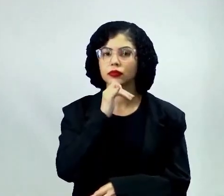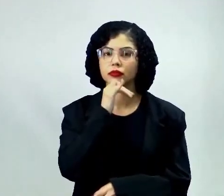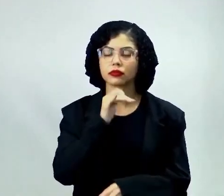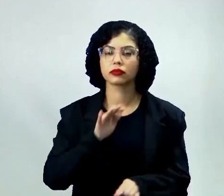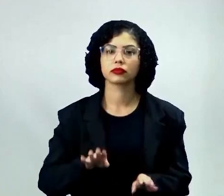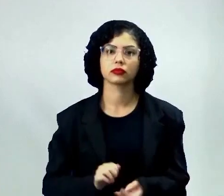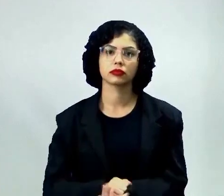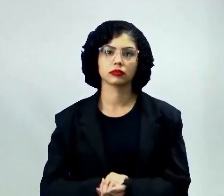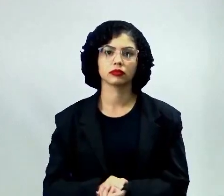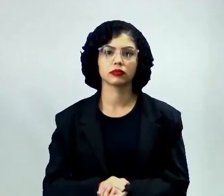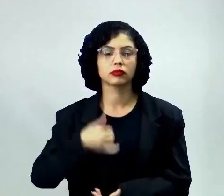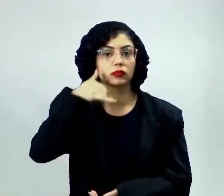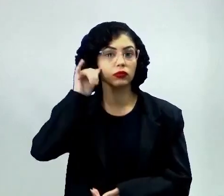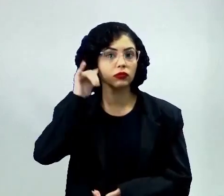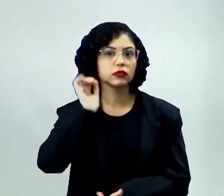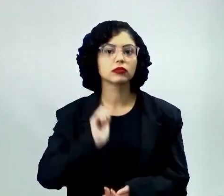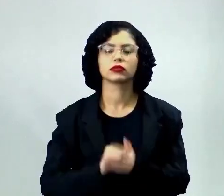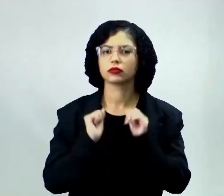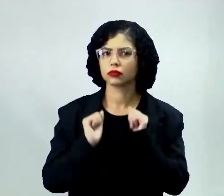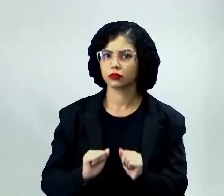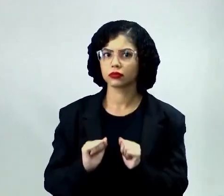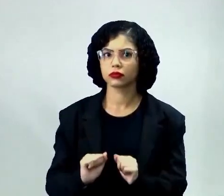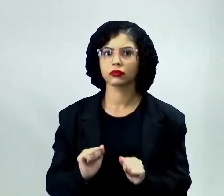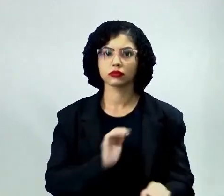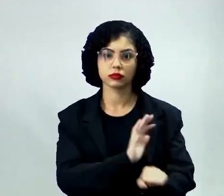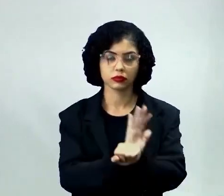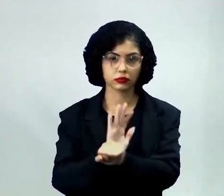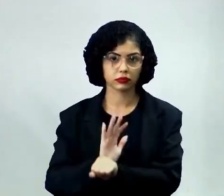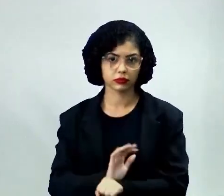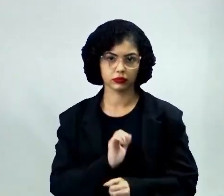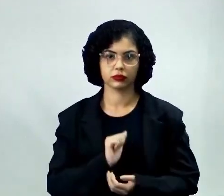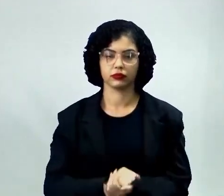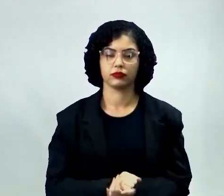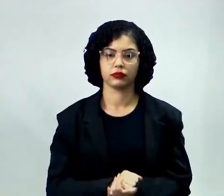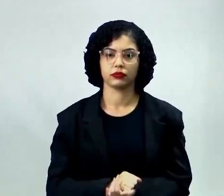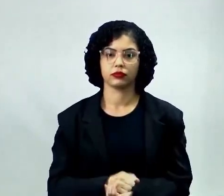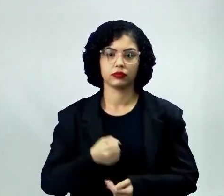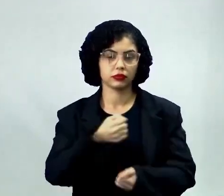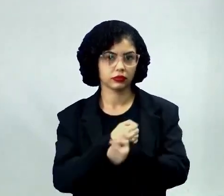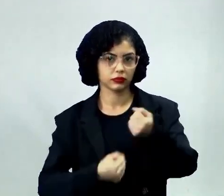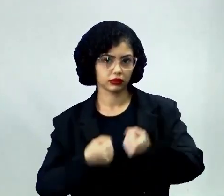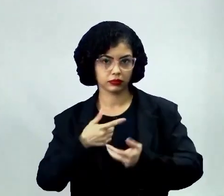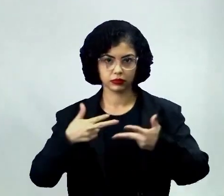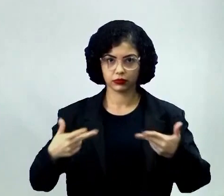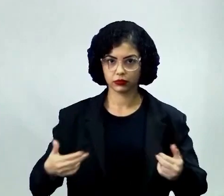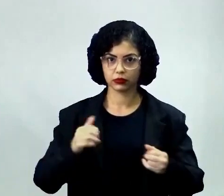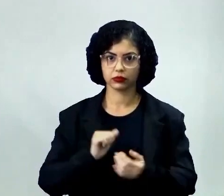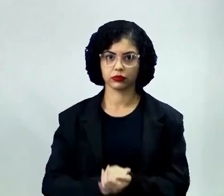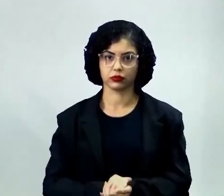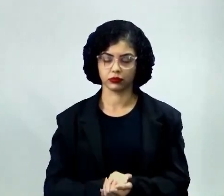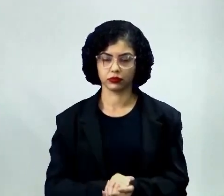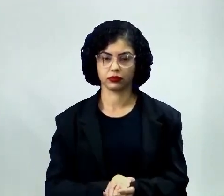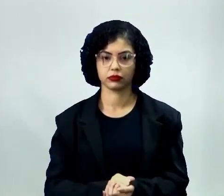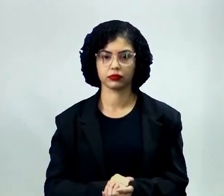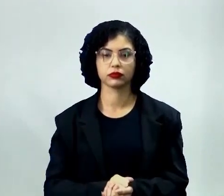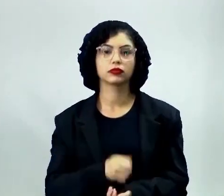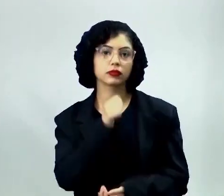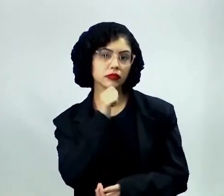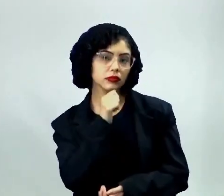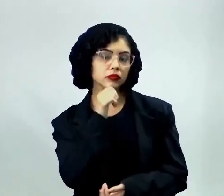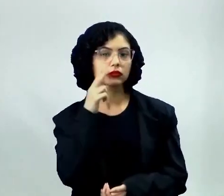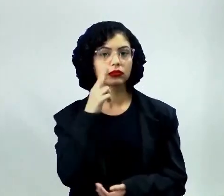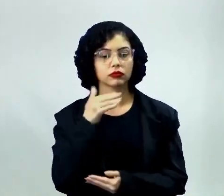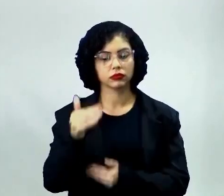o cavalo, o boi, eles poderiam ajudar, né, com esse meio de transporte. E